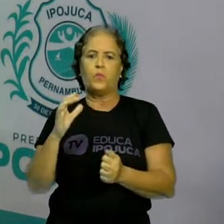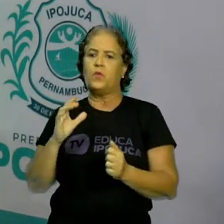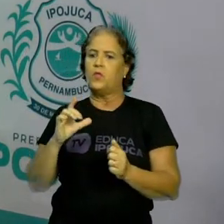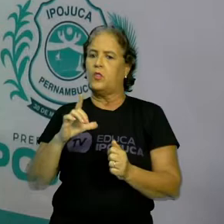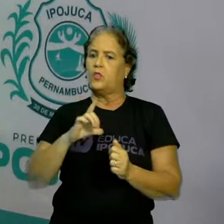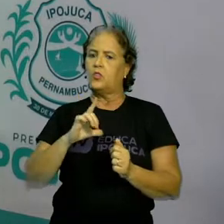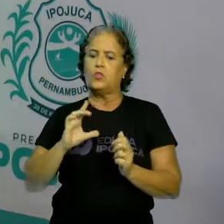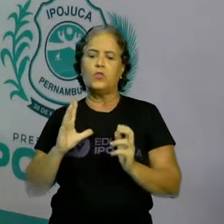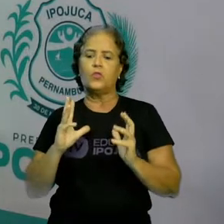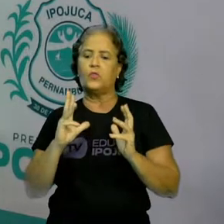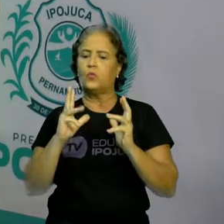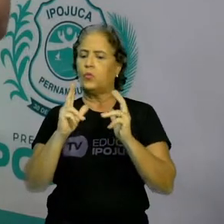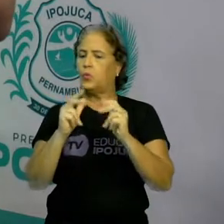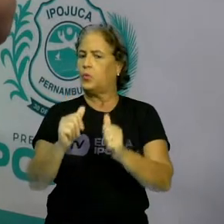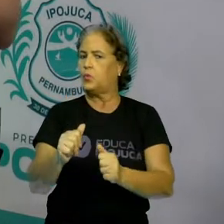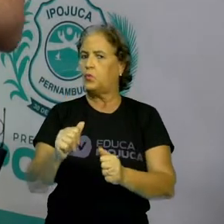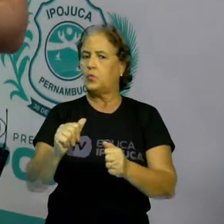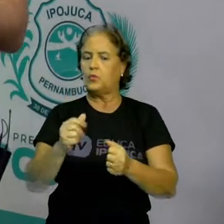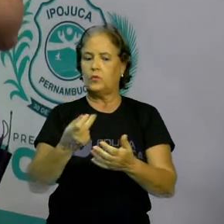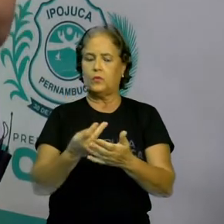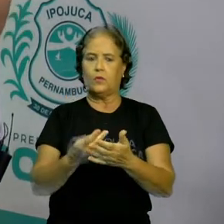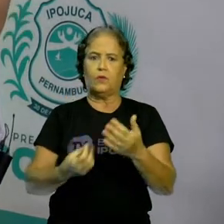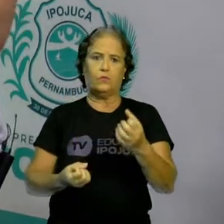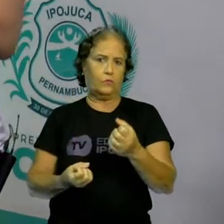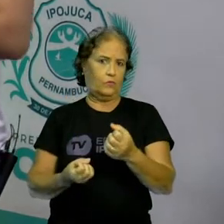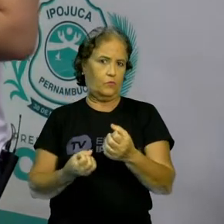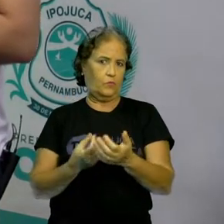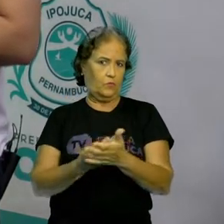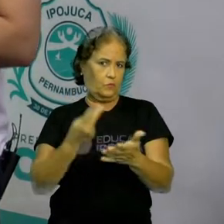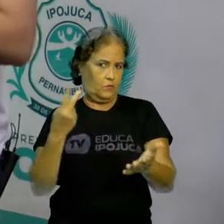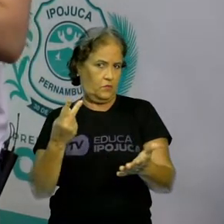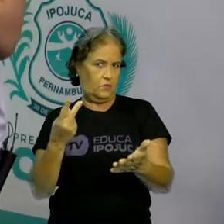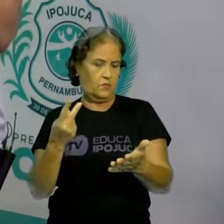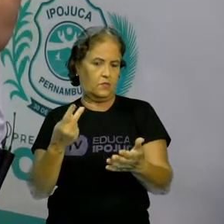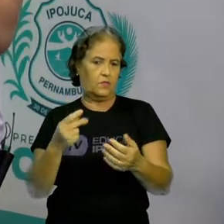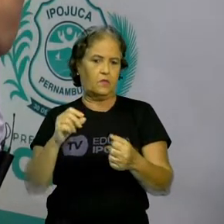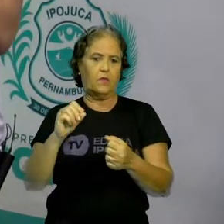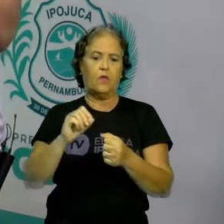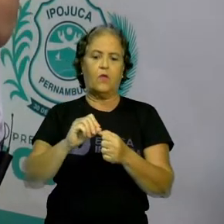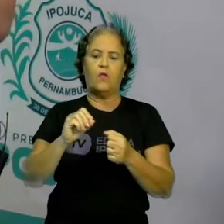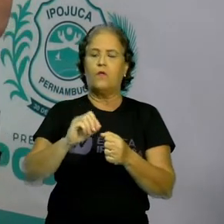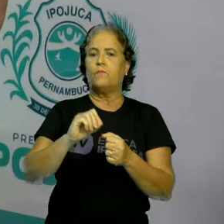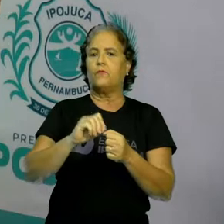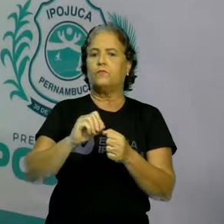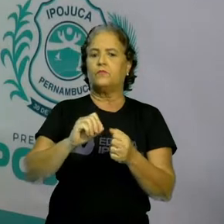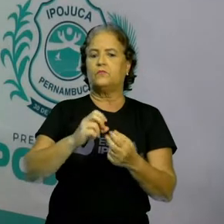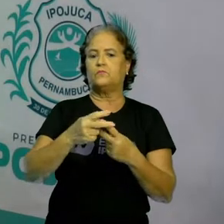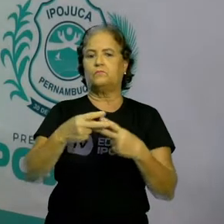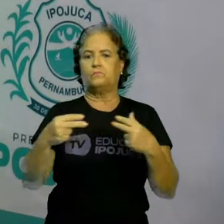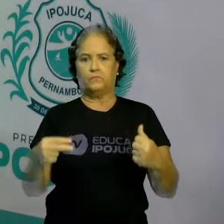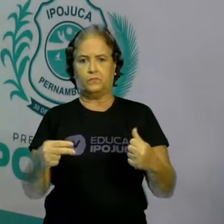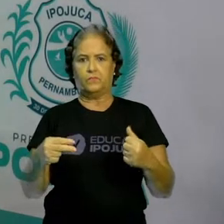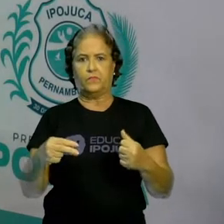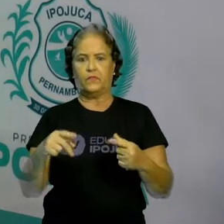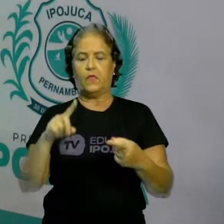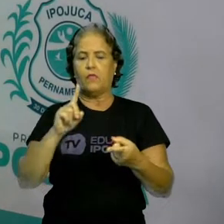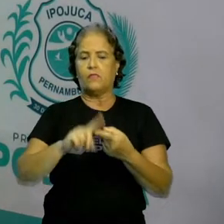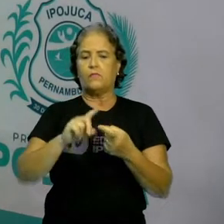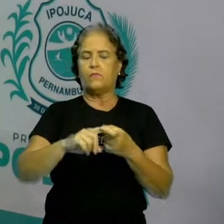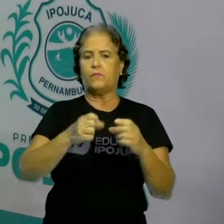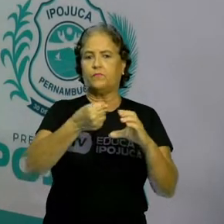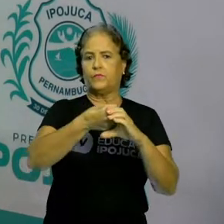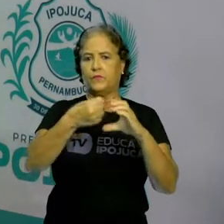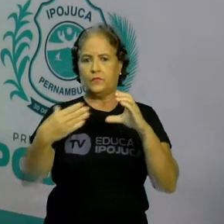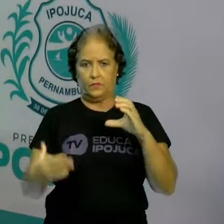ali de produção do seu material. Certo? Também era uma outra característica dessa época, ali na